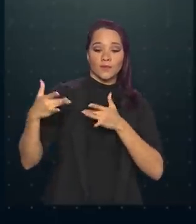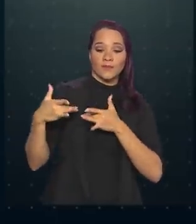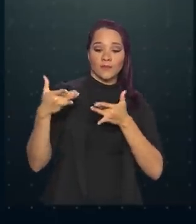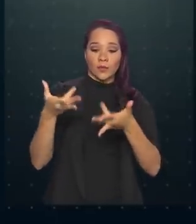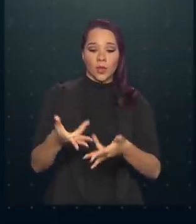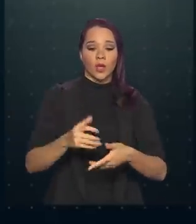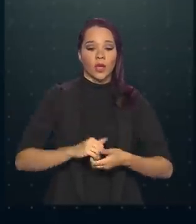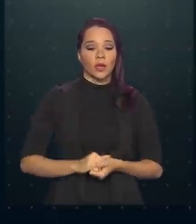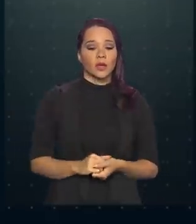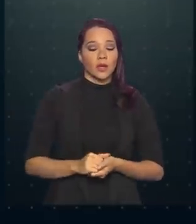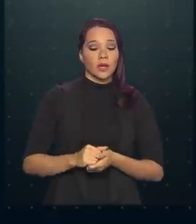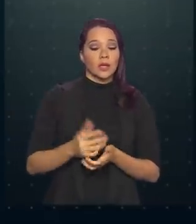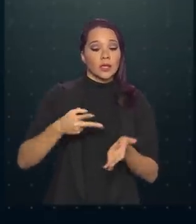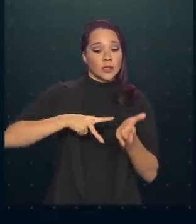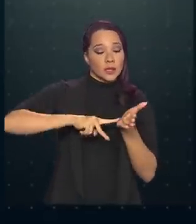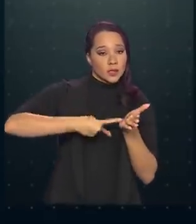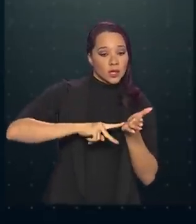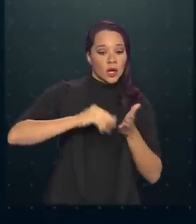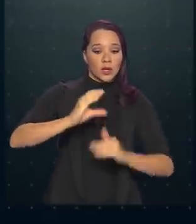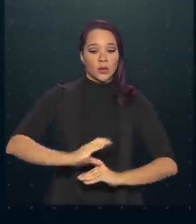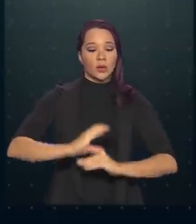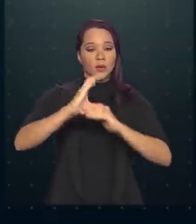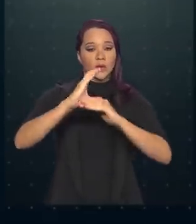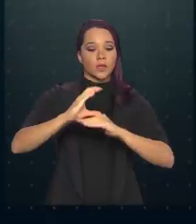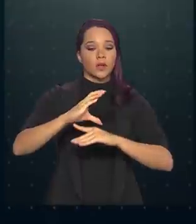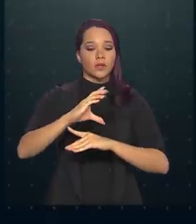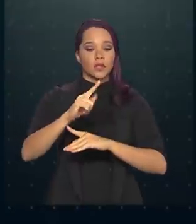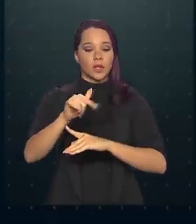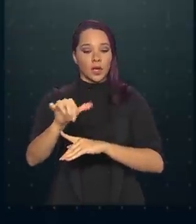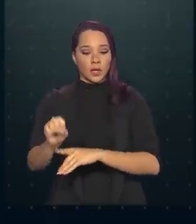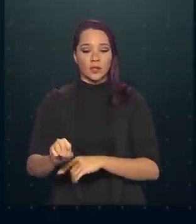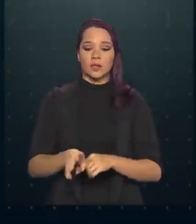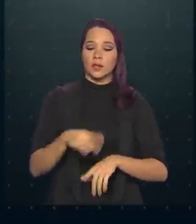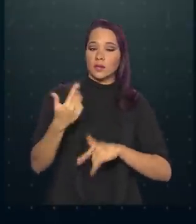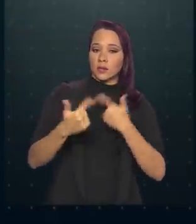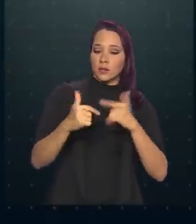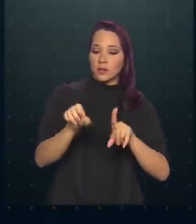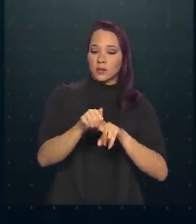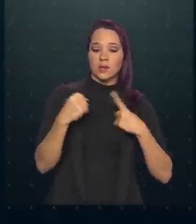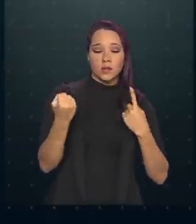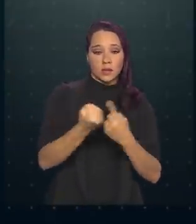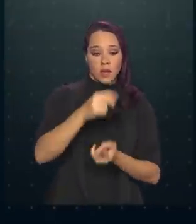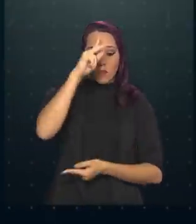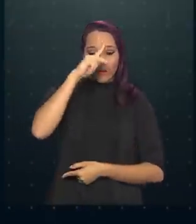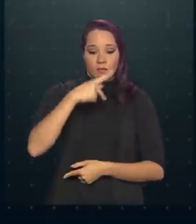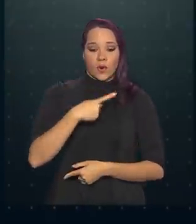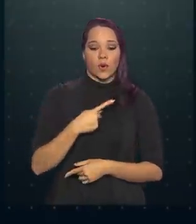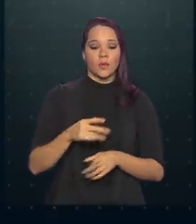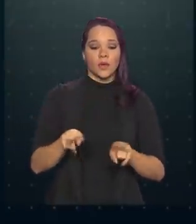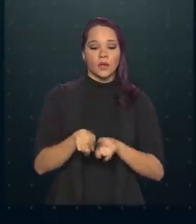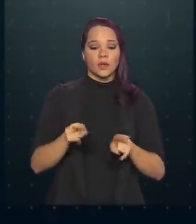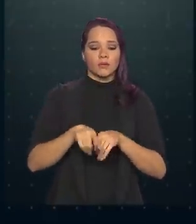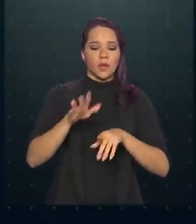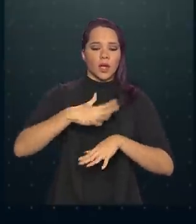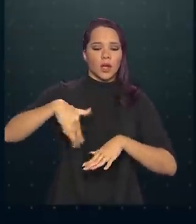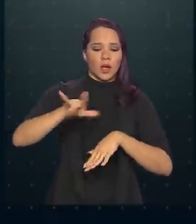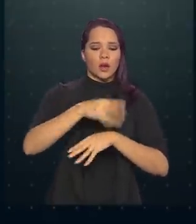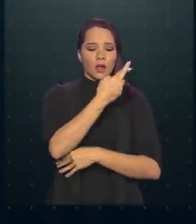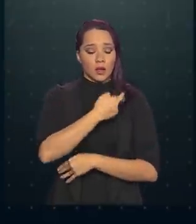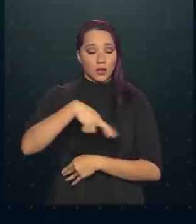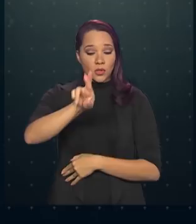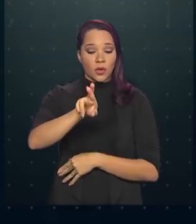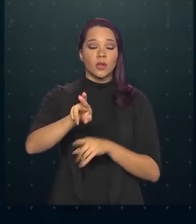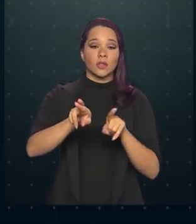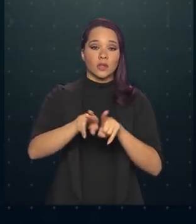fundações, sindicatos e conselhos de classe, serviços sociais autônomos, templos religiosos